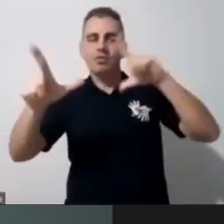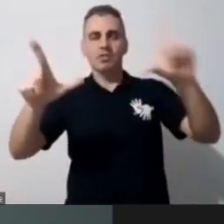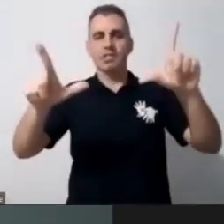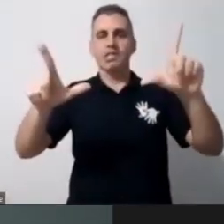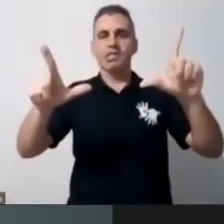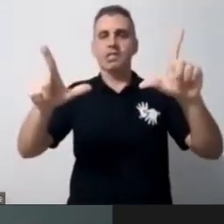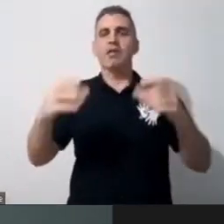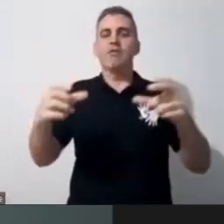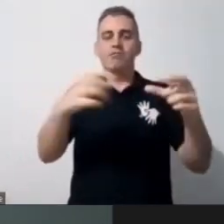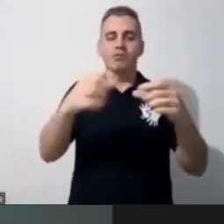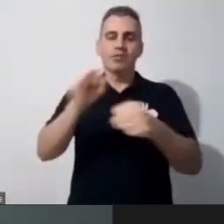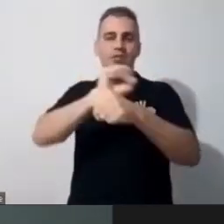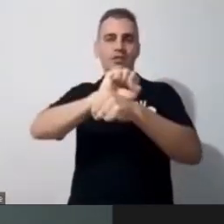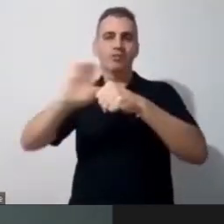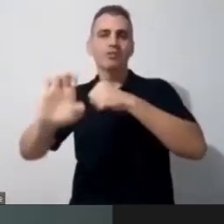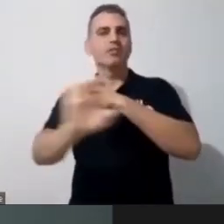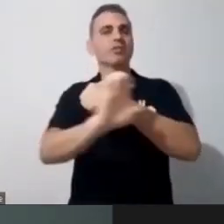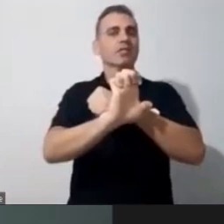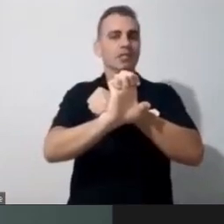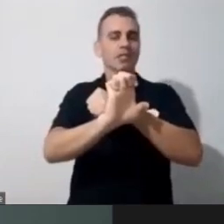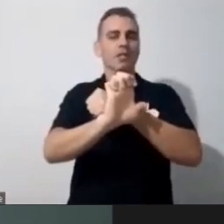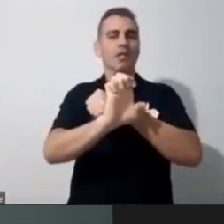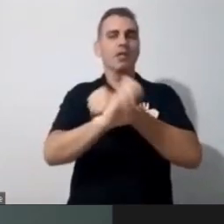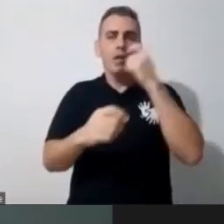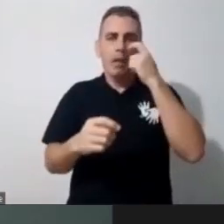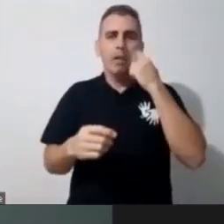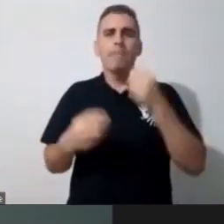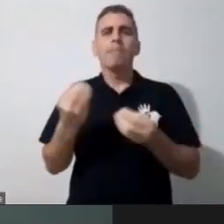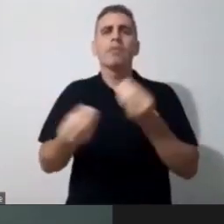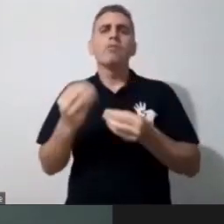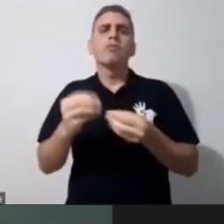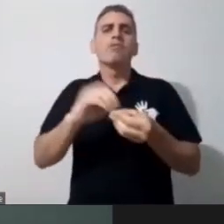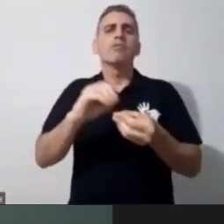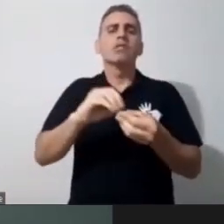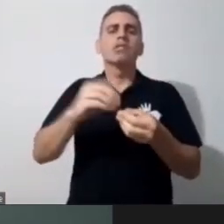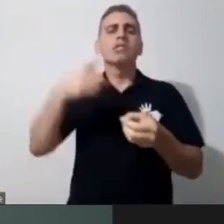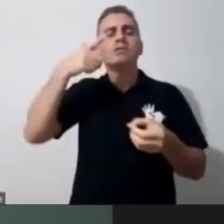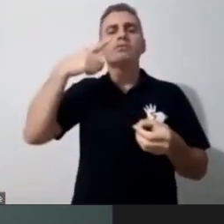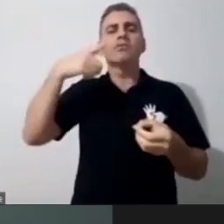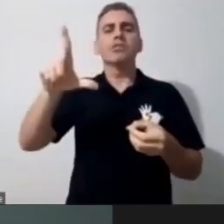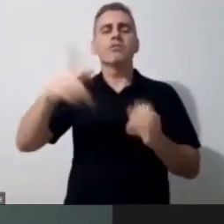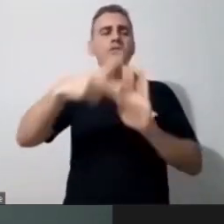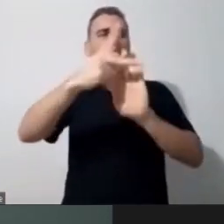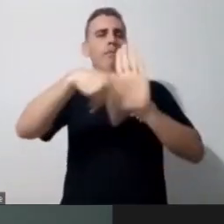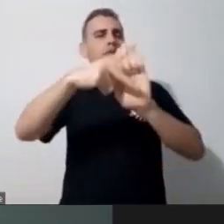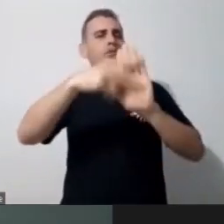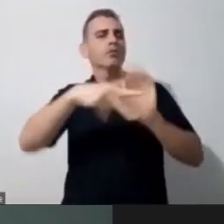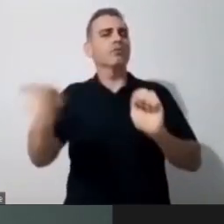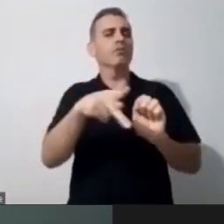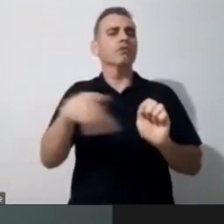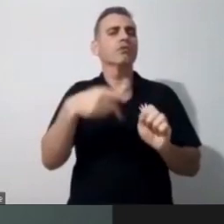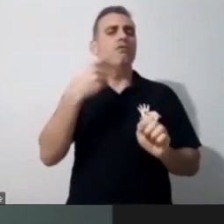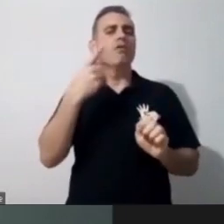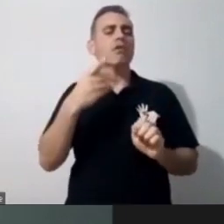e faz, assim, como é que a gente vai fazer pra que ele consiga, então, desenvolver a proposta que o professor tá lá na sala de aula.